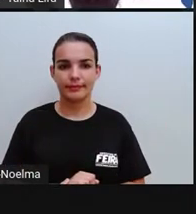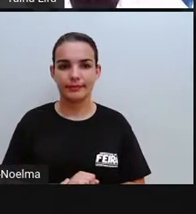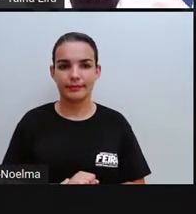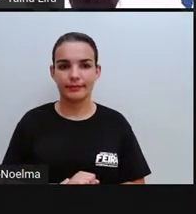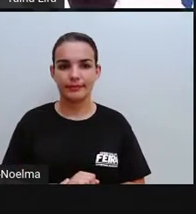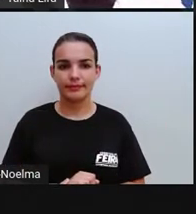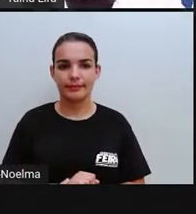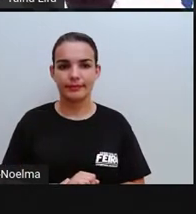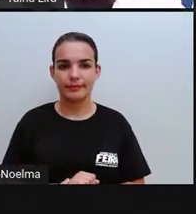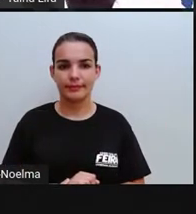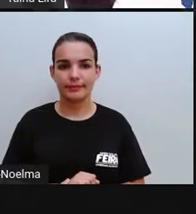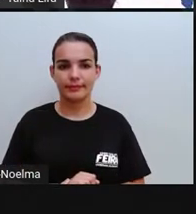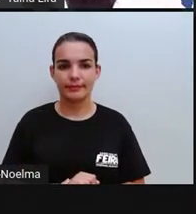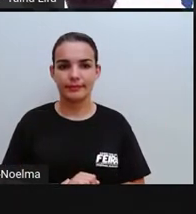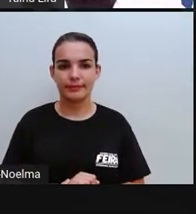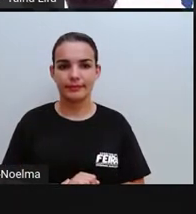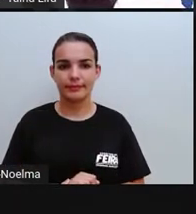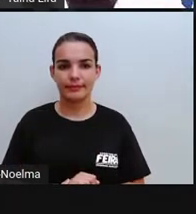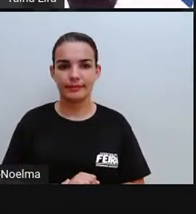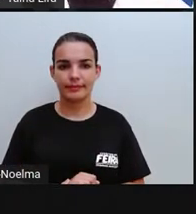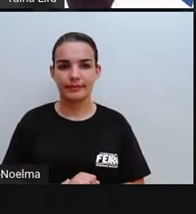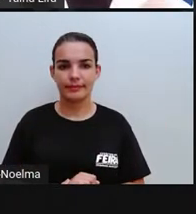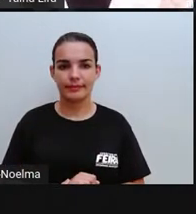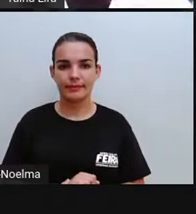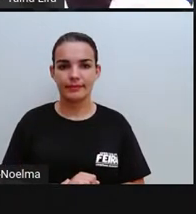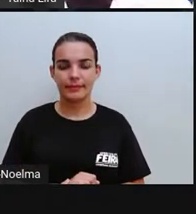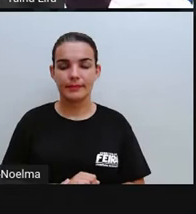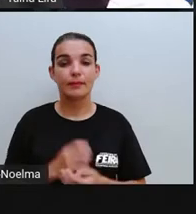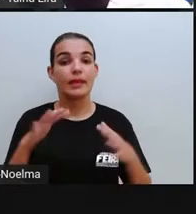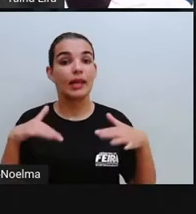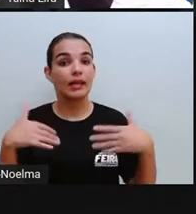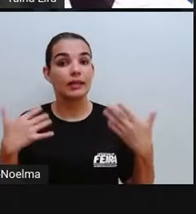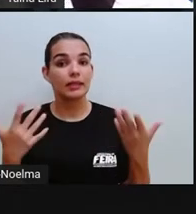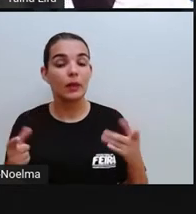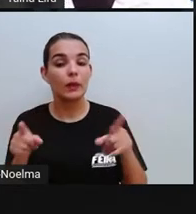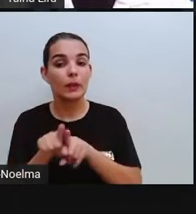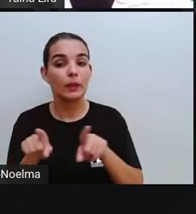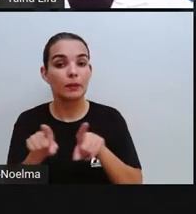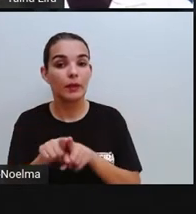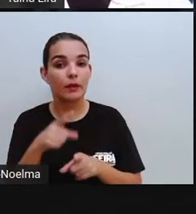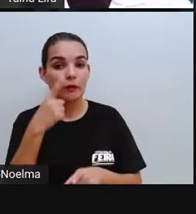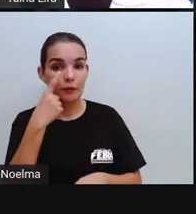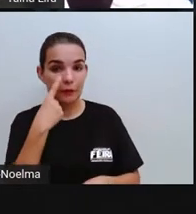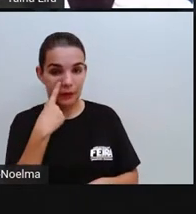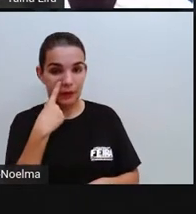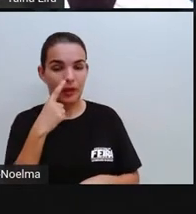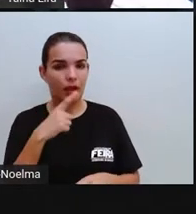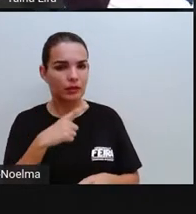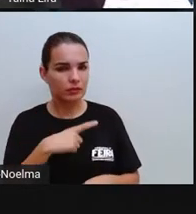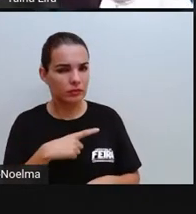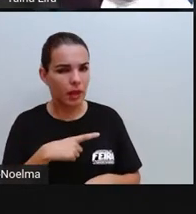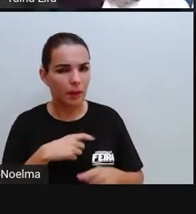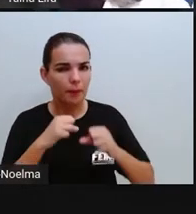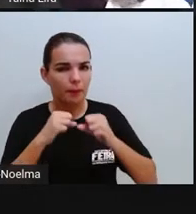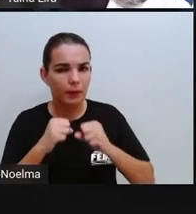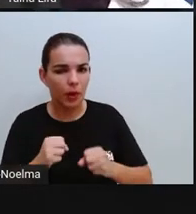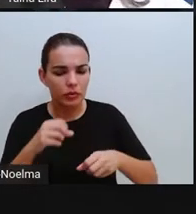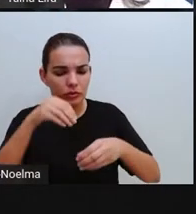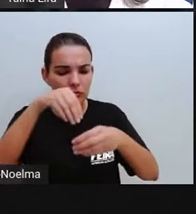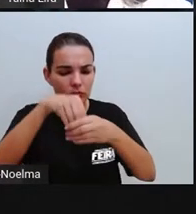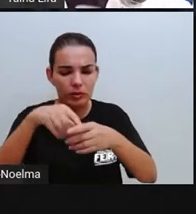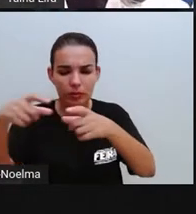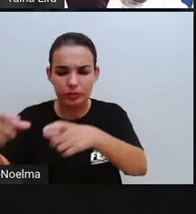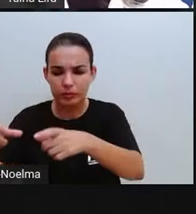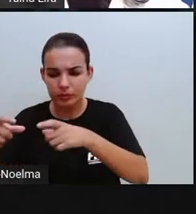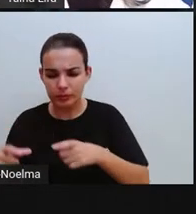Agora, é o que a Pró já vinha falando, né? Até na aula anterior. A gente pode estar nos espaços públicos,